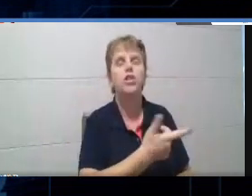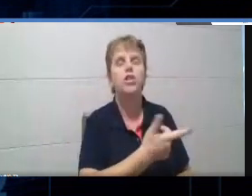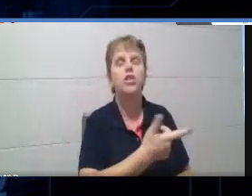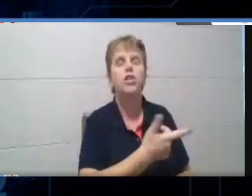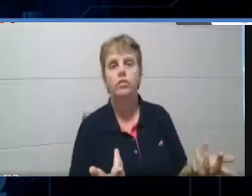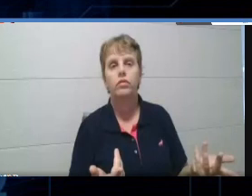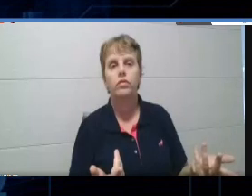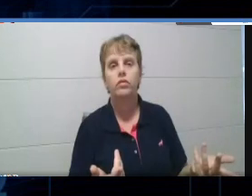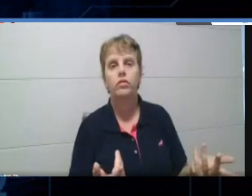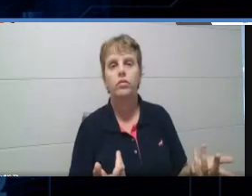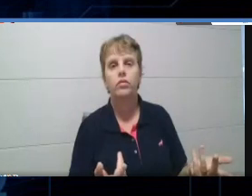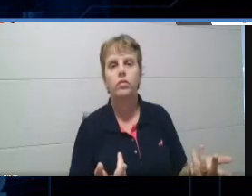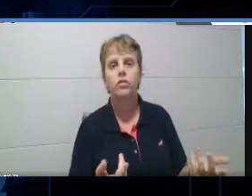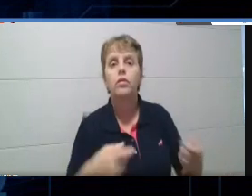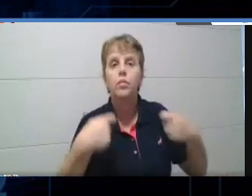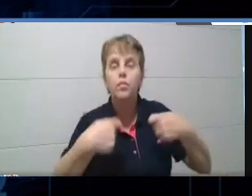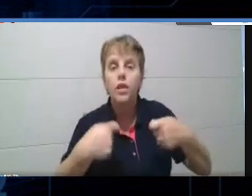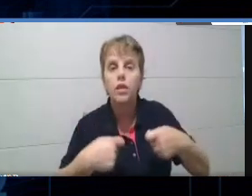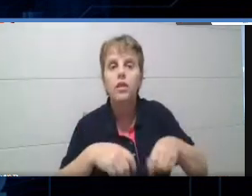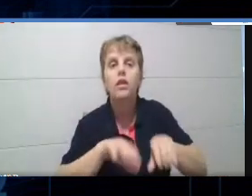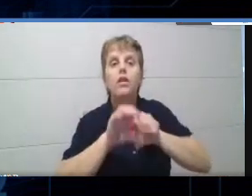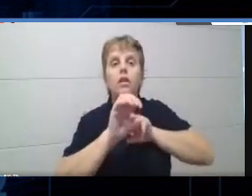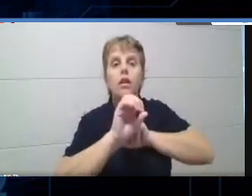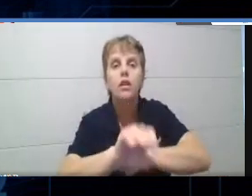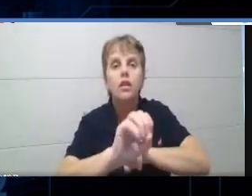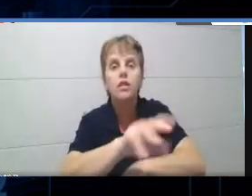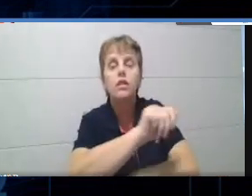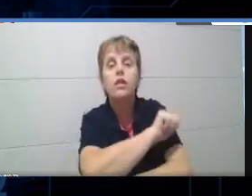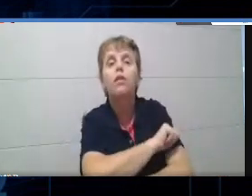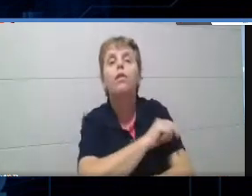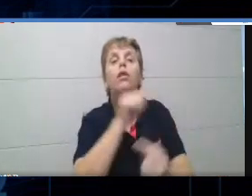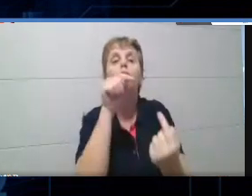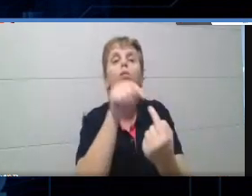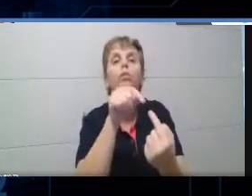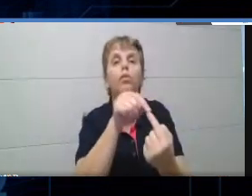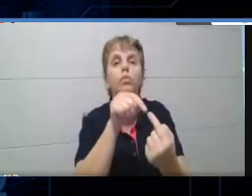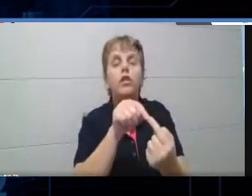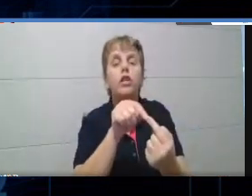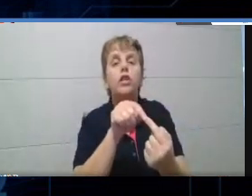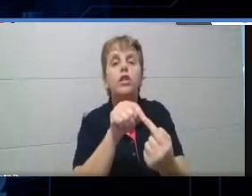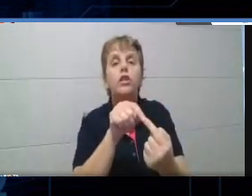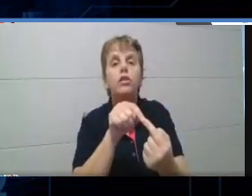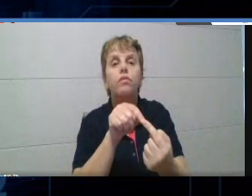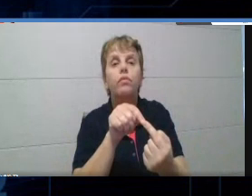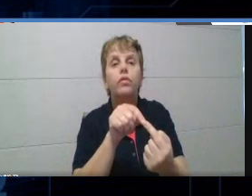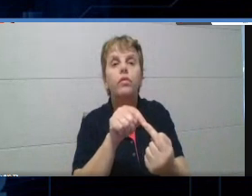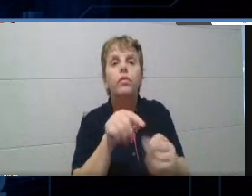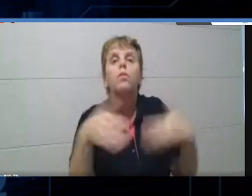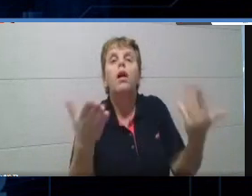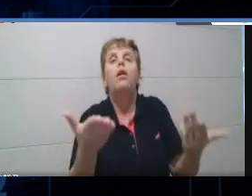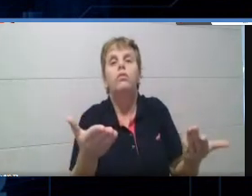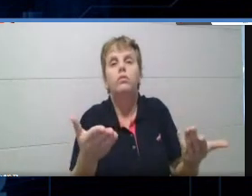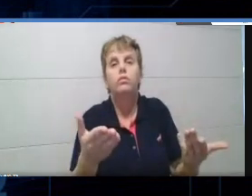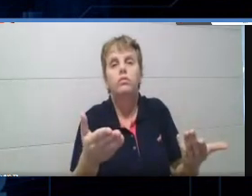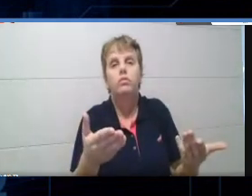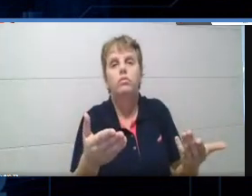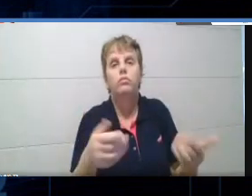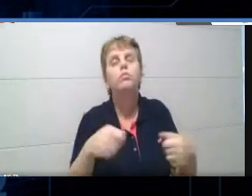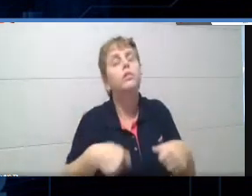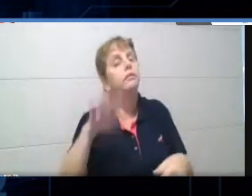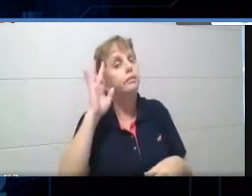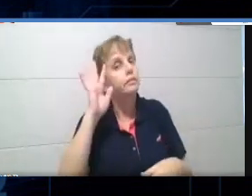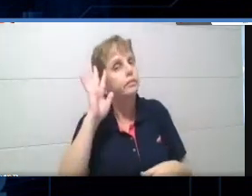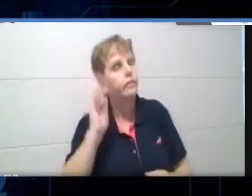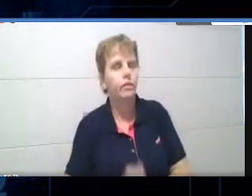é esse olhar, essa amplitude, né, qual é o objetivo? É só ele responder ali, se te entregar? Então é nessa reflexão que a gente vai pensar,